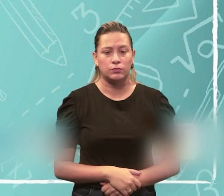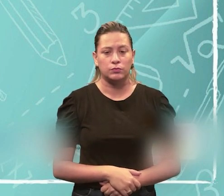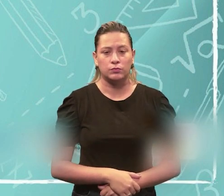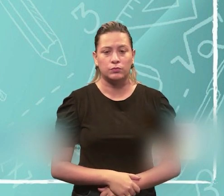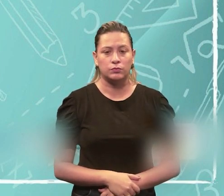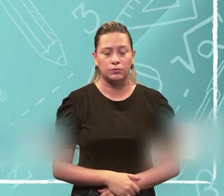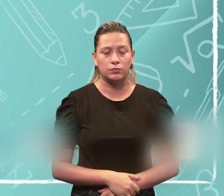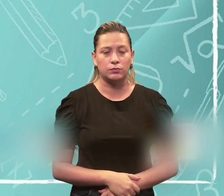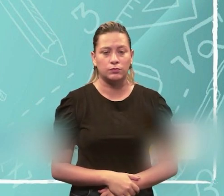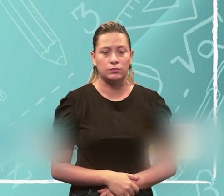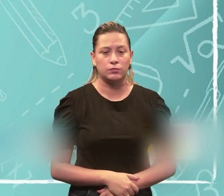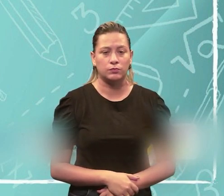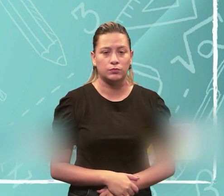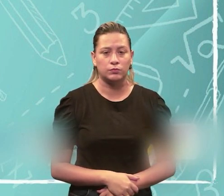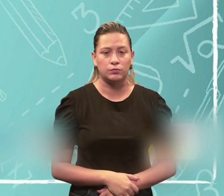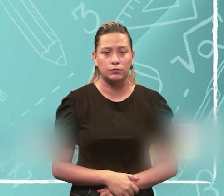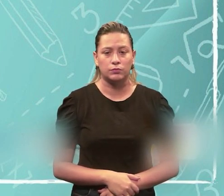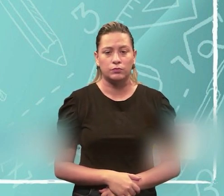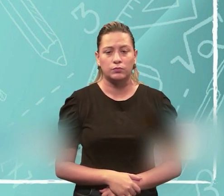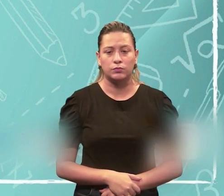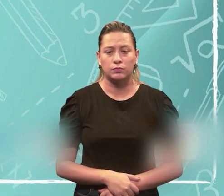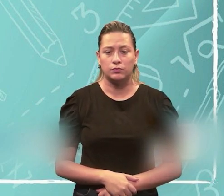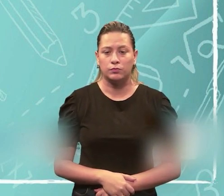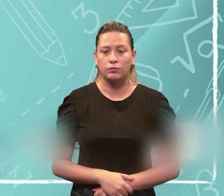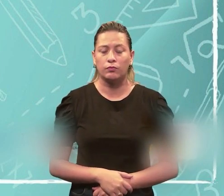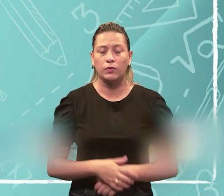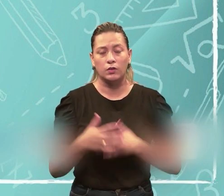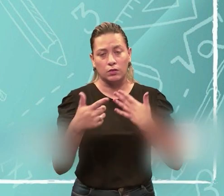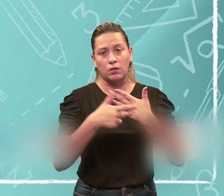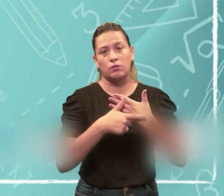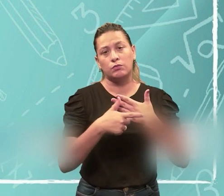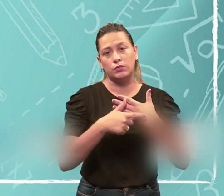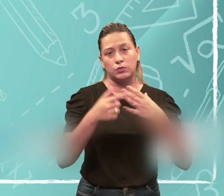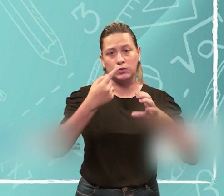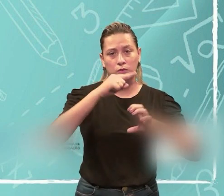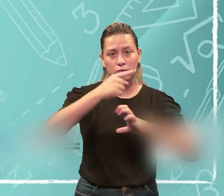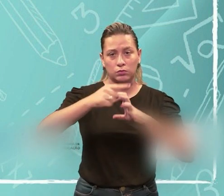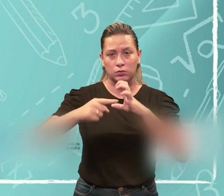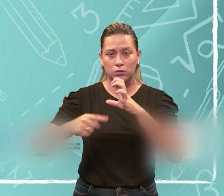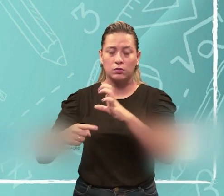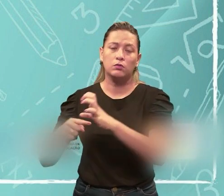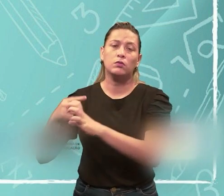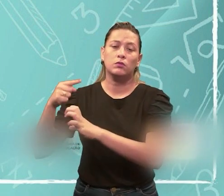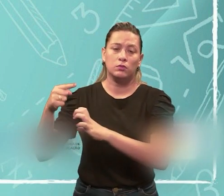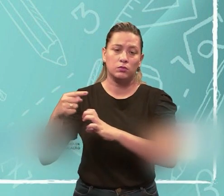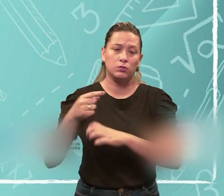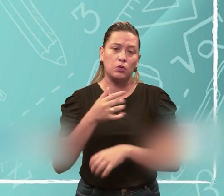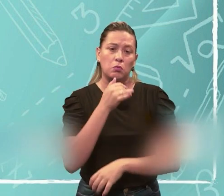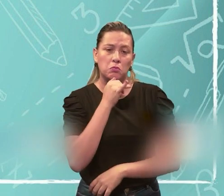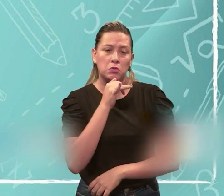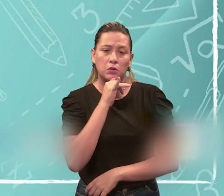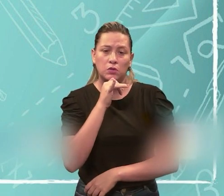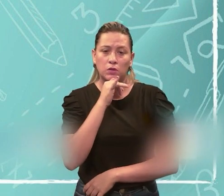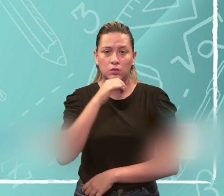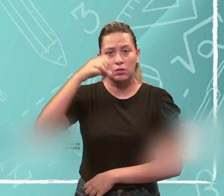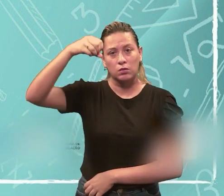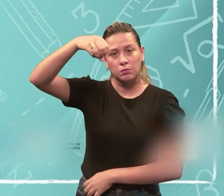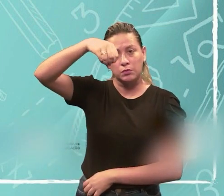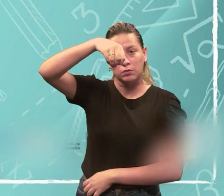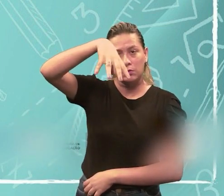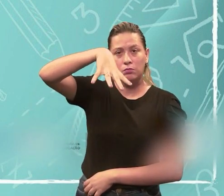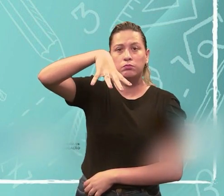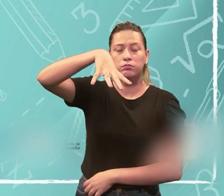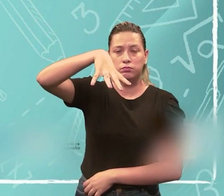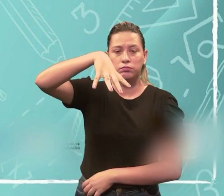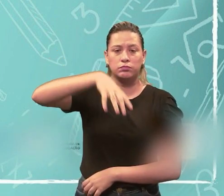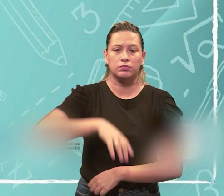leva esses elétrons até o ponto que nós queremos, por exemplo, ligar uma lâmpada, como no exemplo aqui,